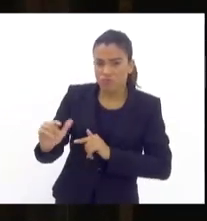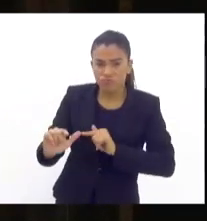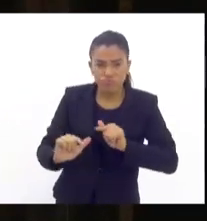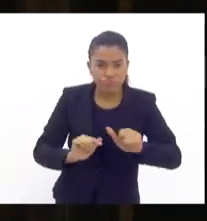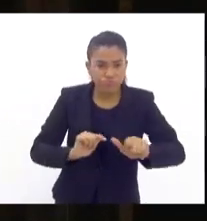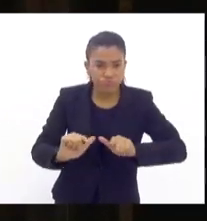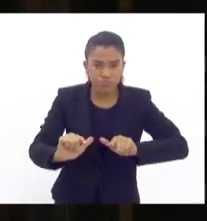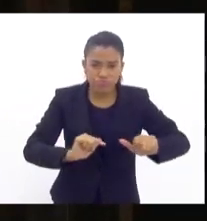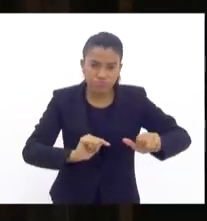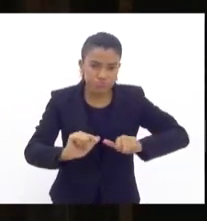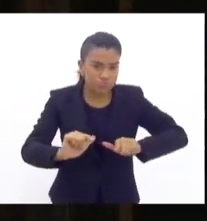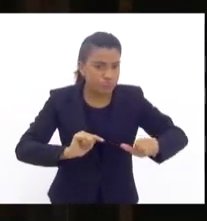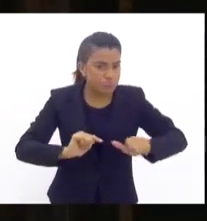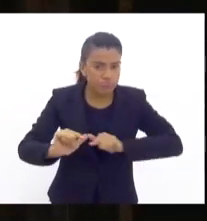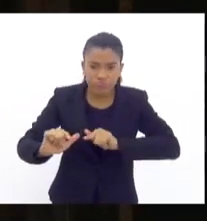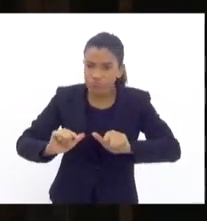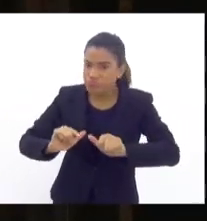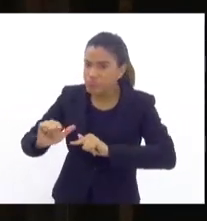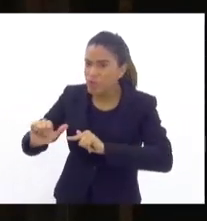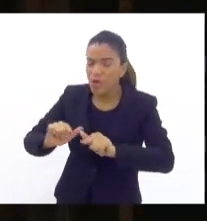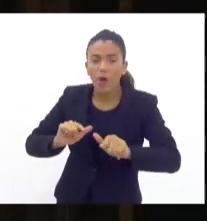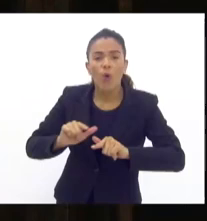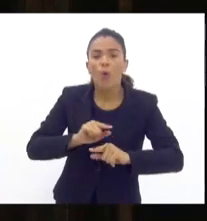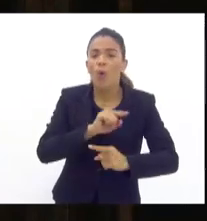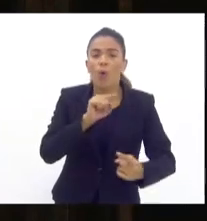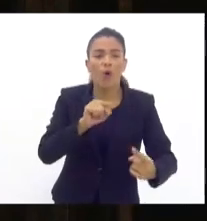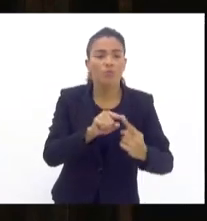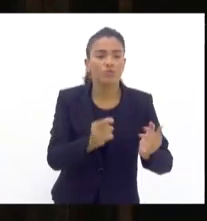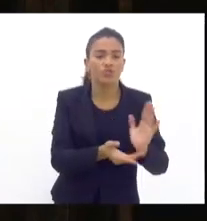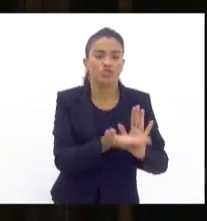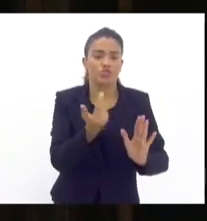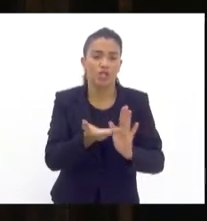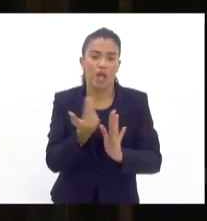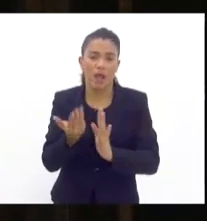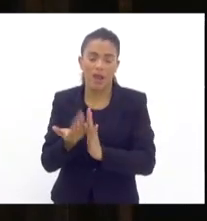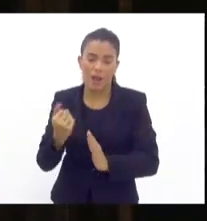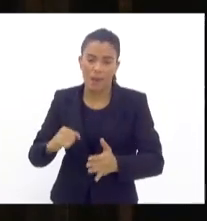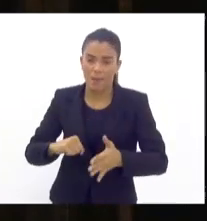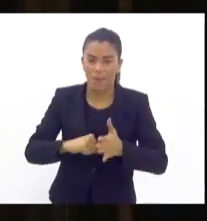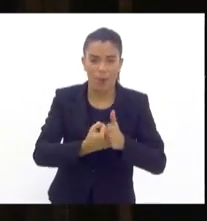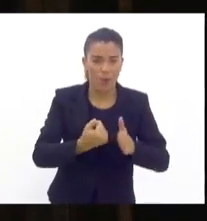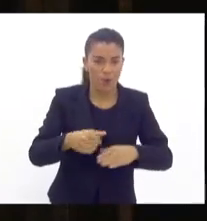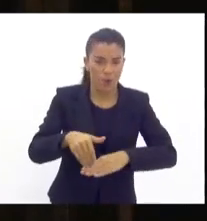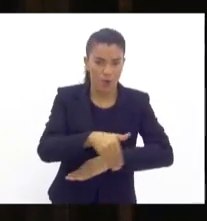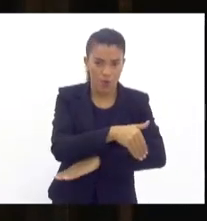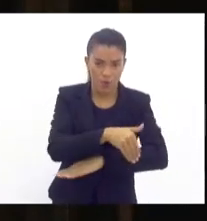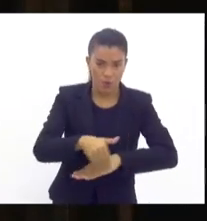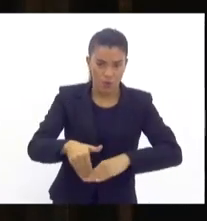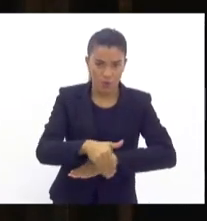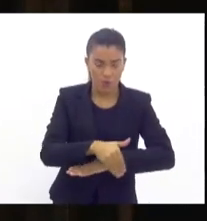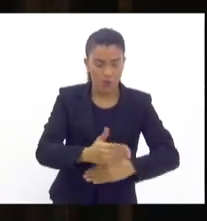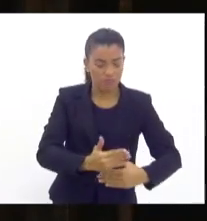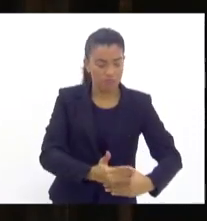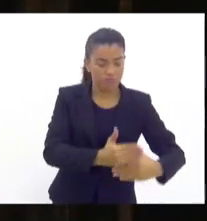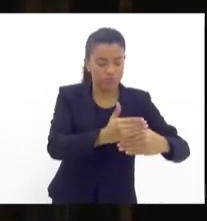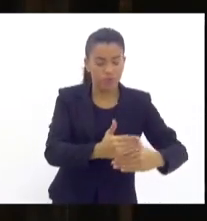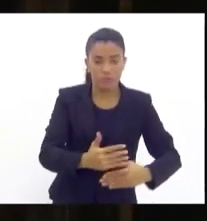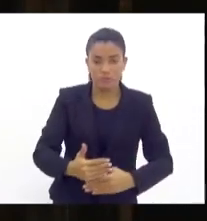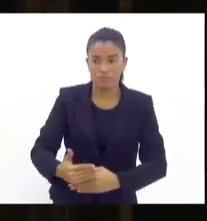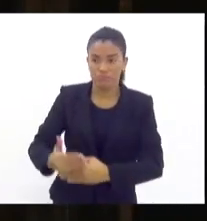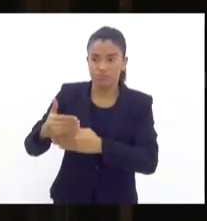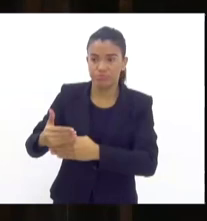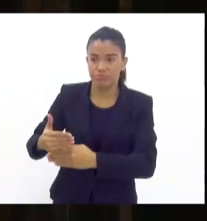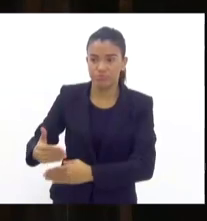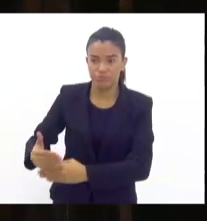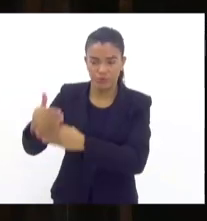várias operações com o intuito de retirar essas barricadas. e o que a gente pode observar, e vai